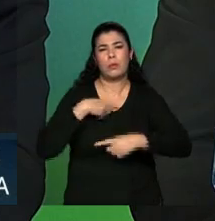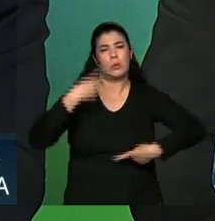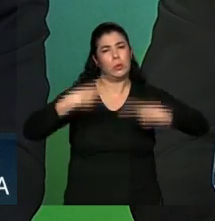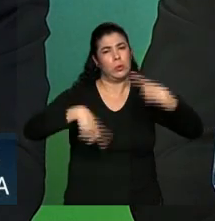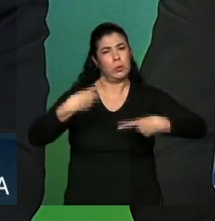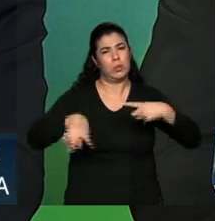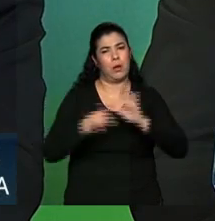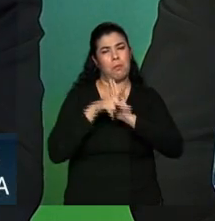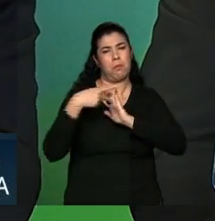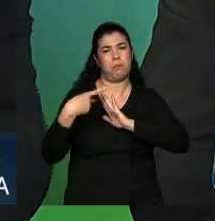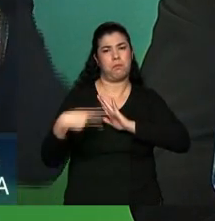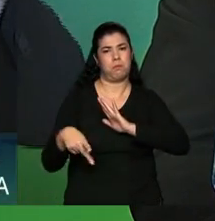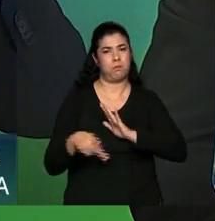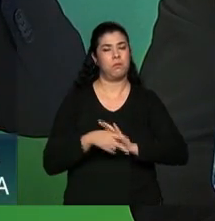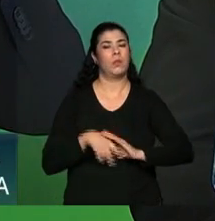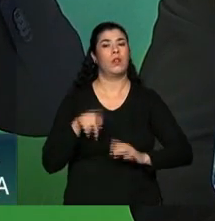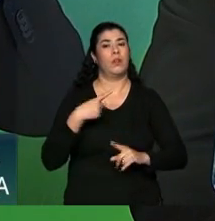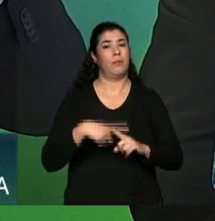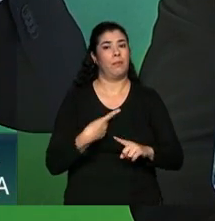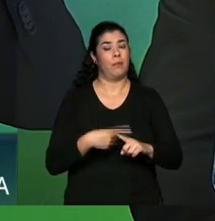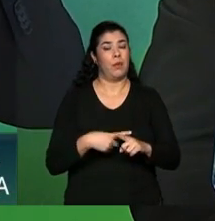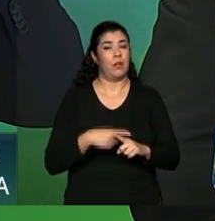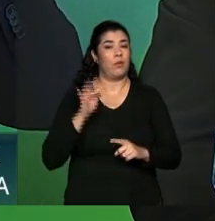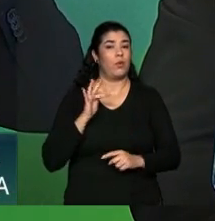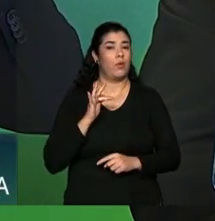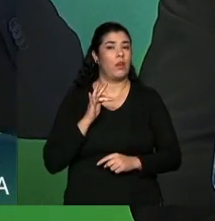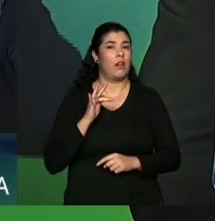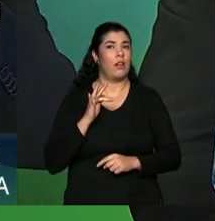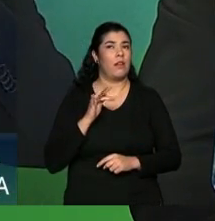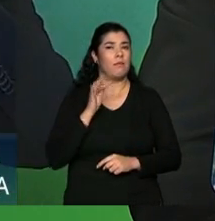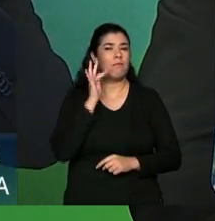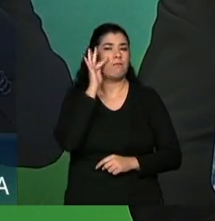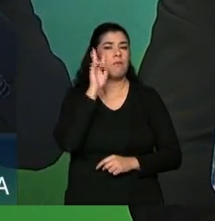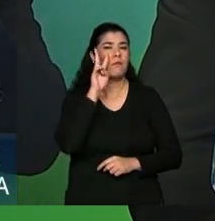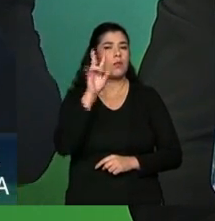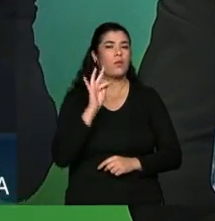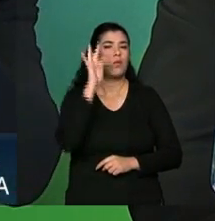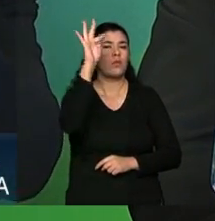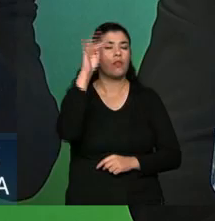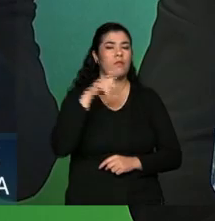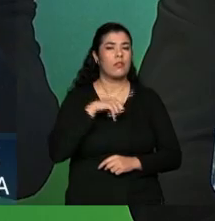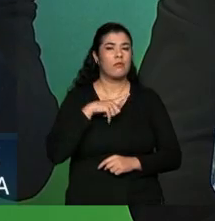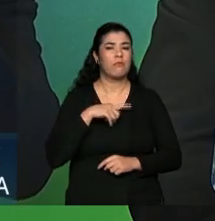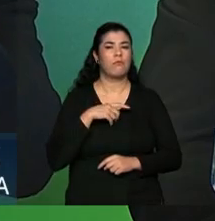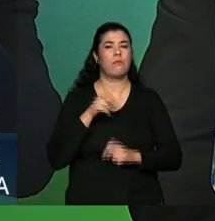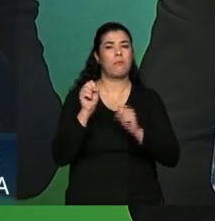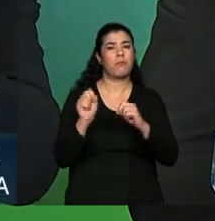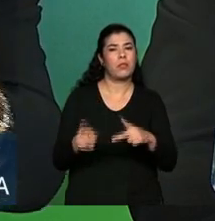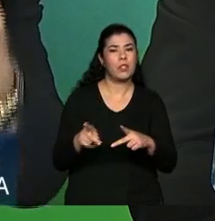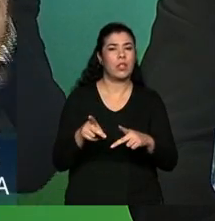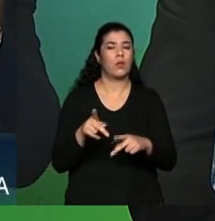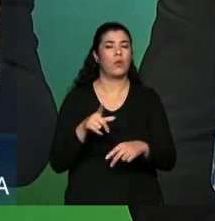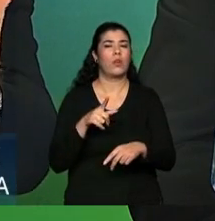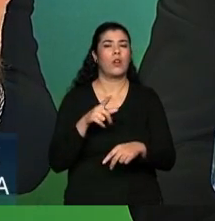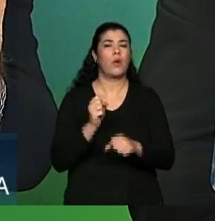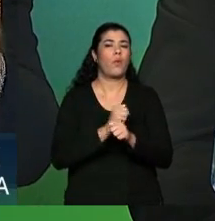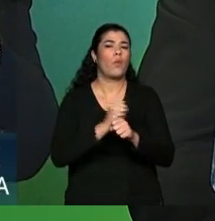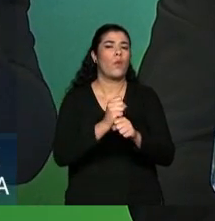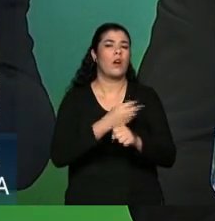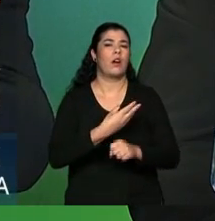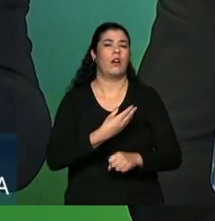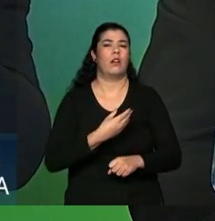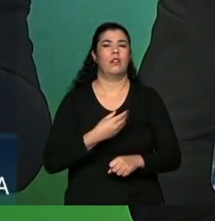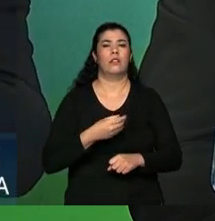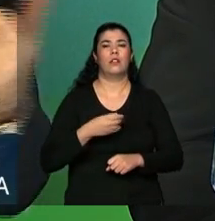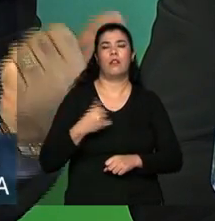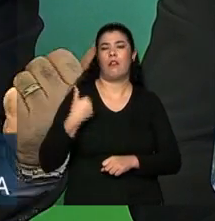quando a expectativa de sobrevida pressiona a previdência social. O que nós queremos fazer? Discutir com os